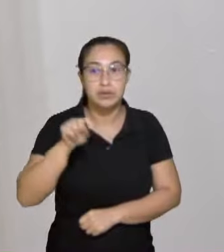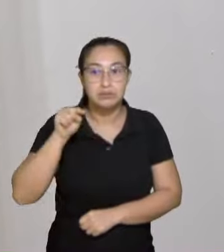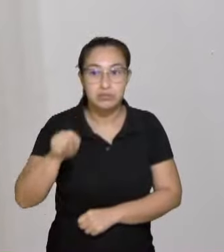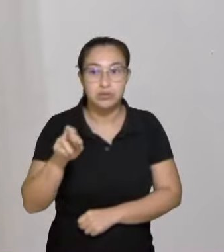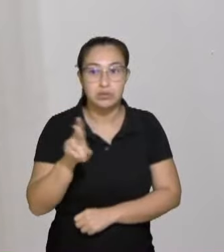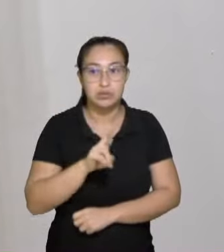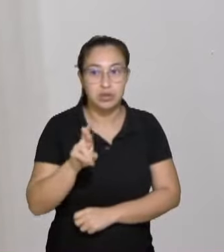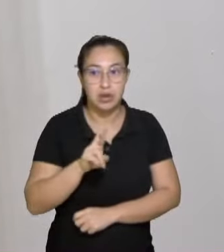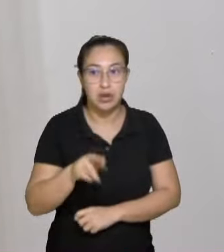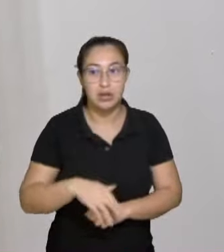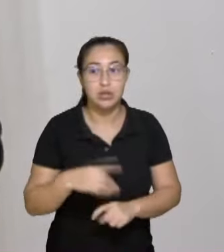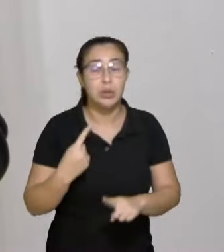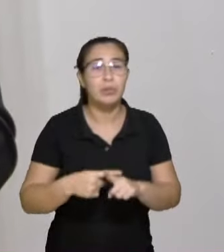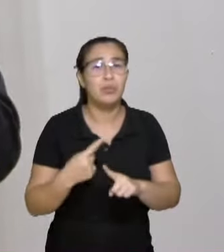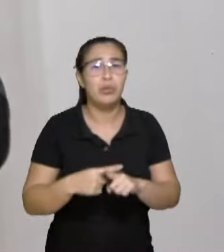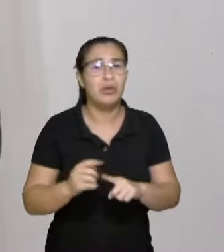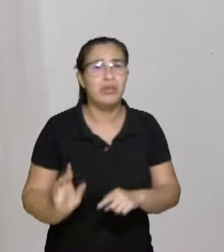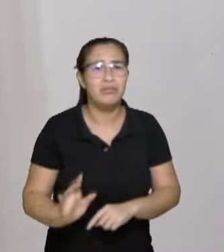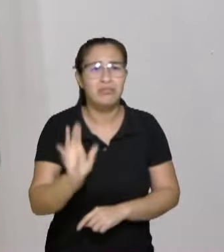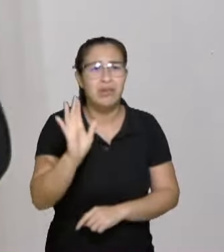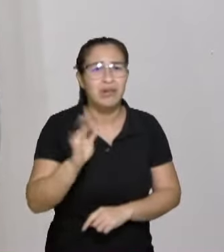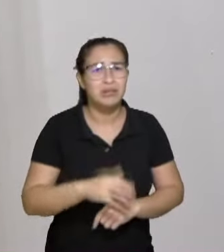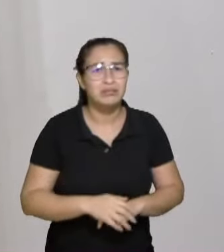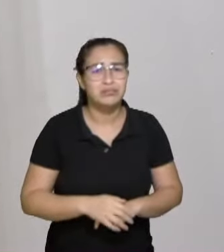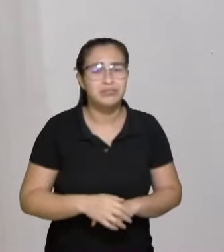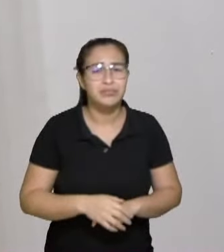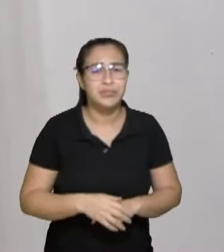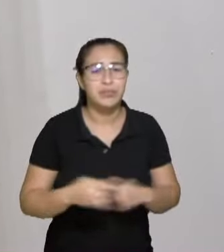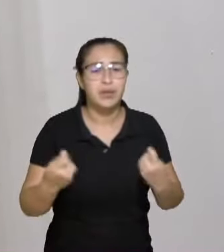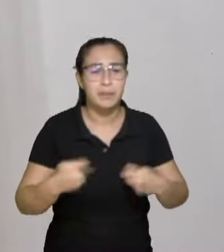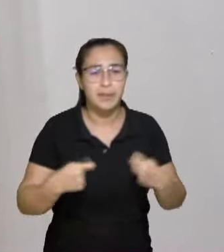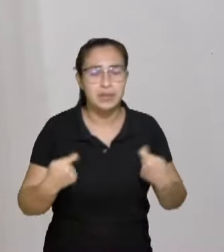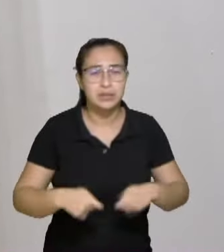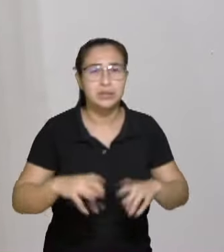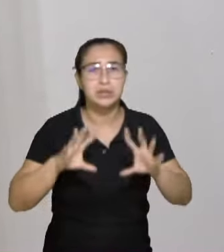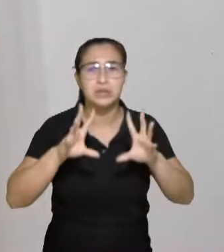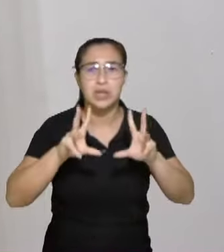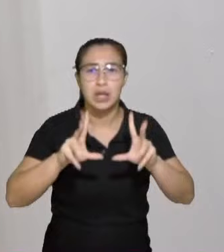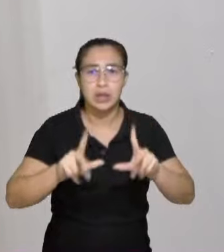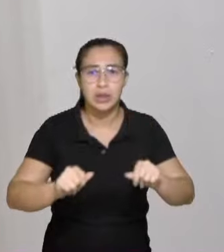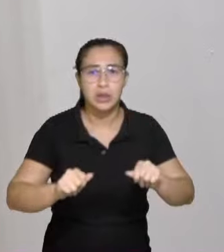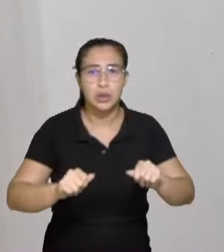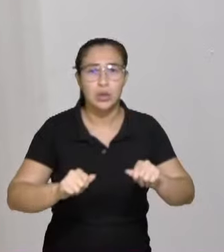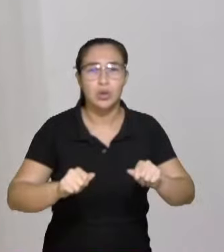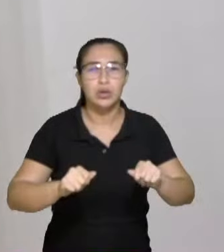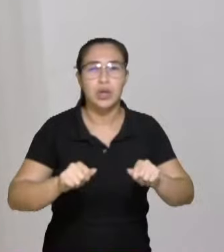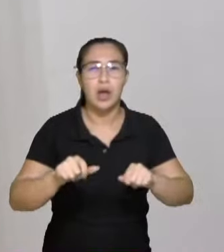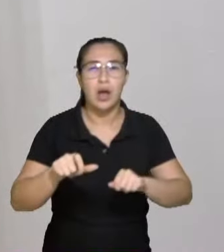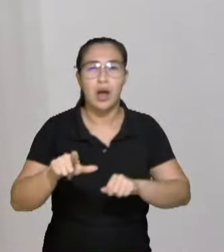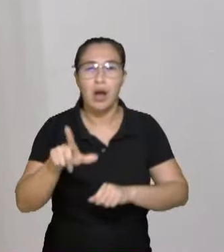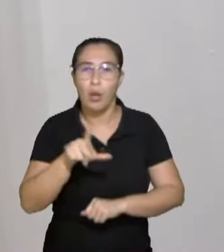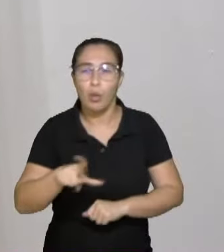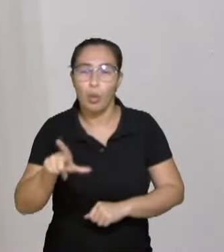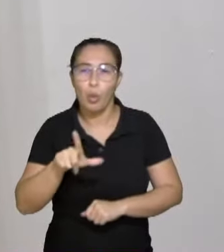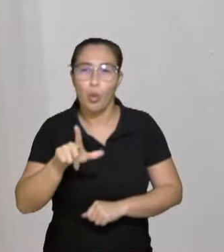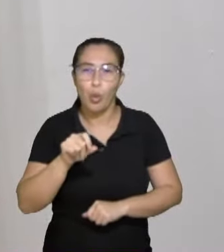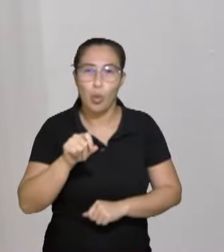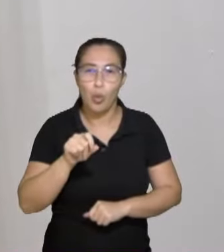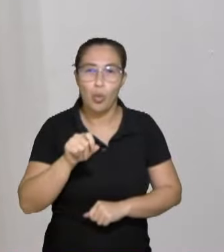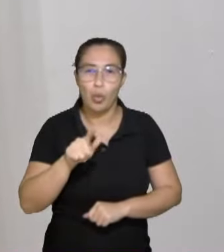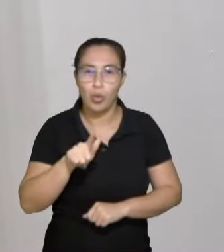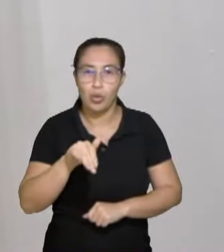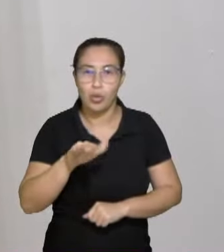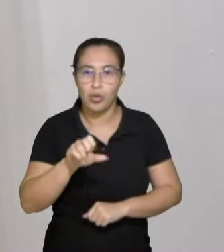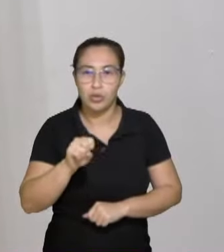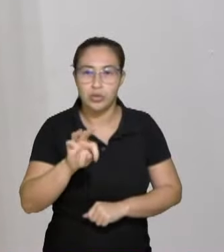esse custo é tão elevado? Porque precisa-se de toda uma logística específica,